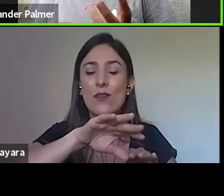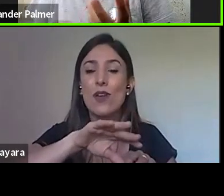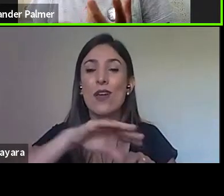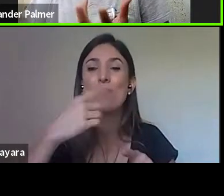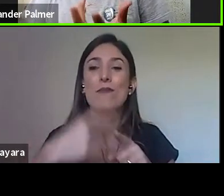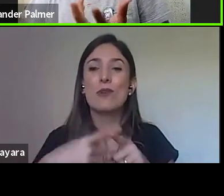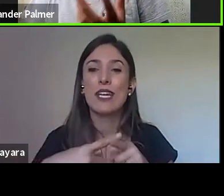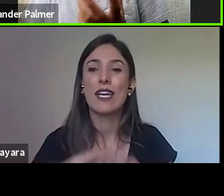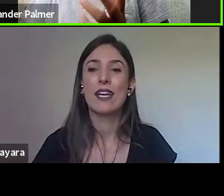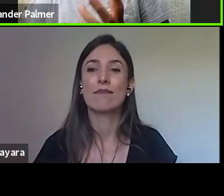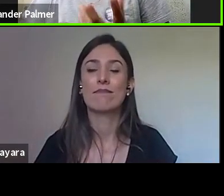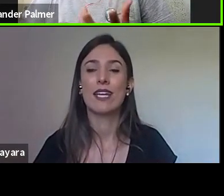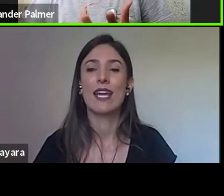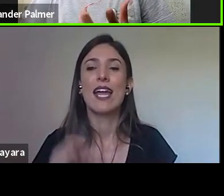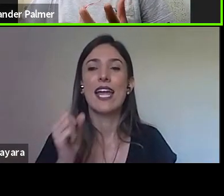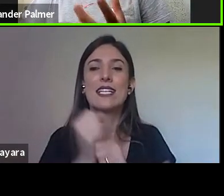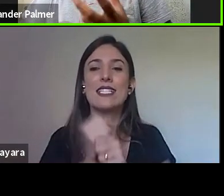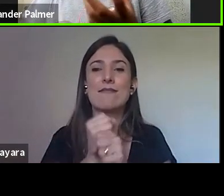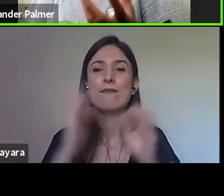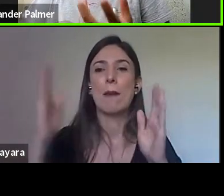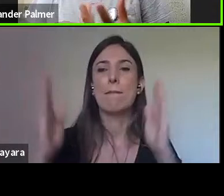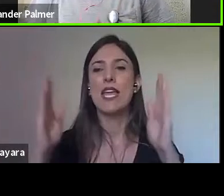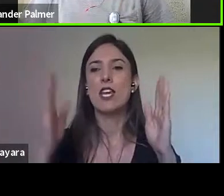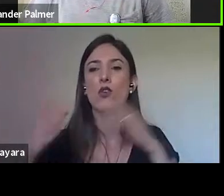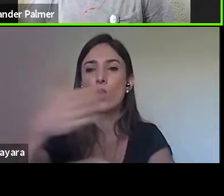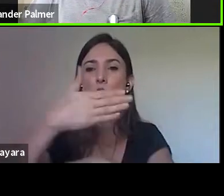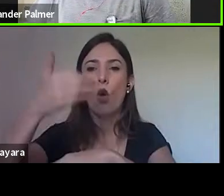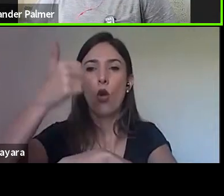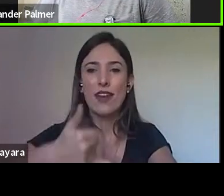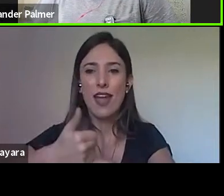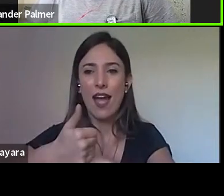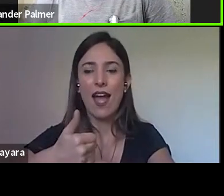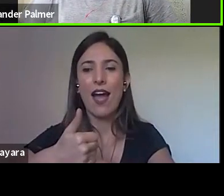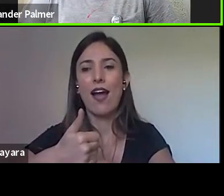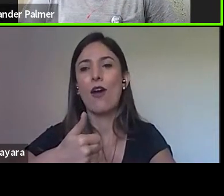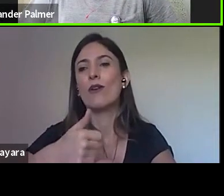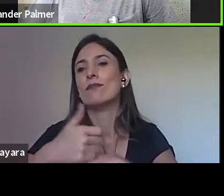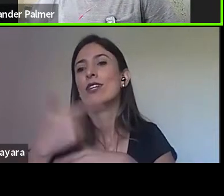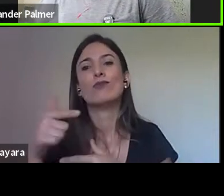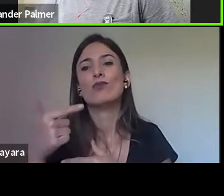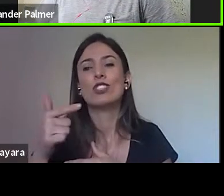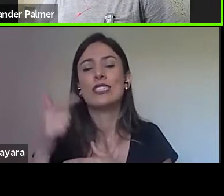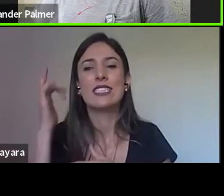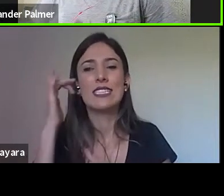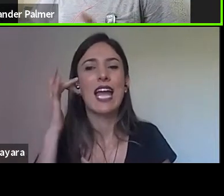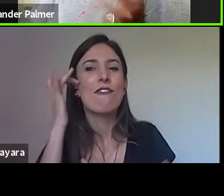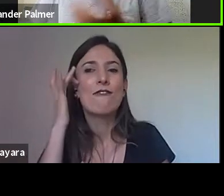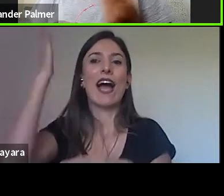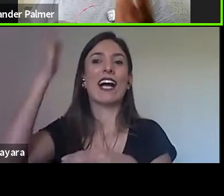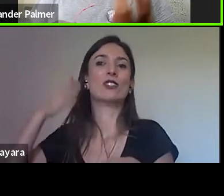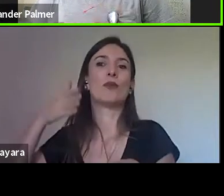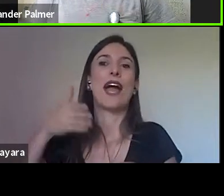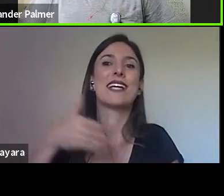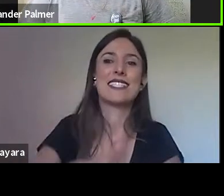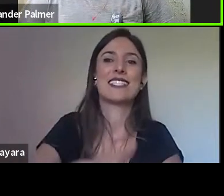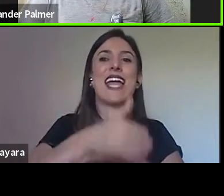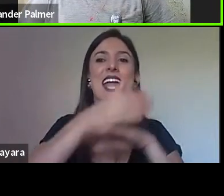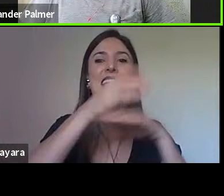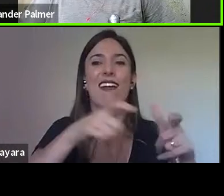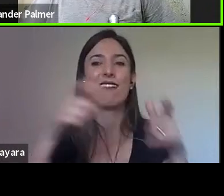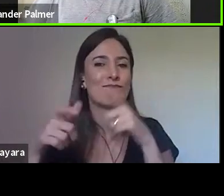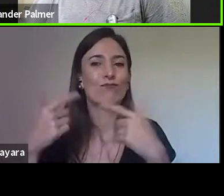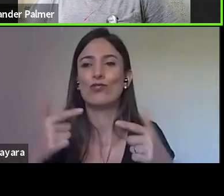no período colonial não tinha esse acesso fácil aos grandes centros e como se dava